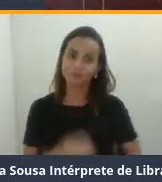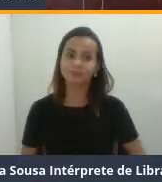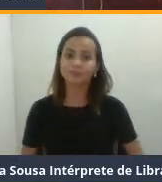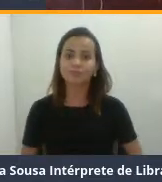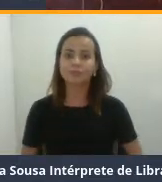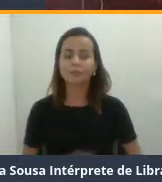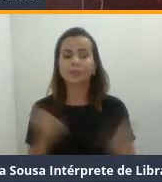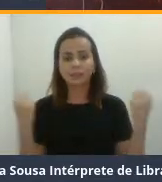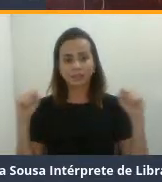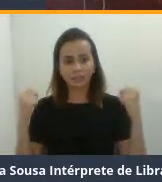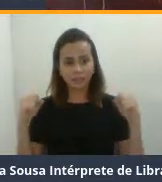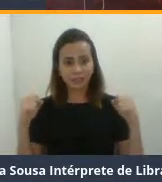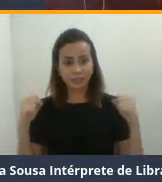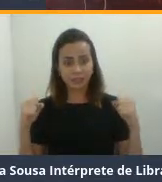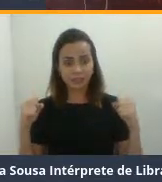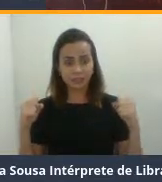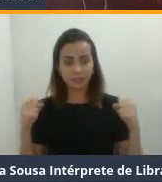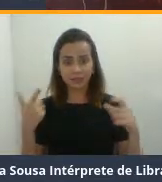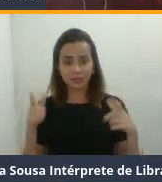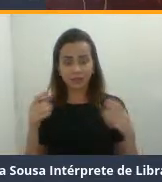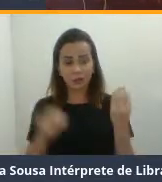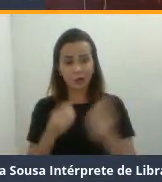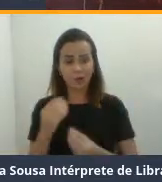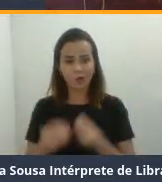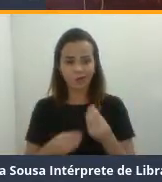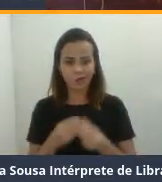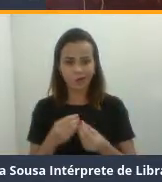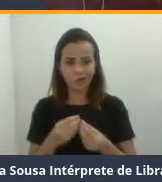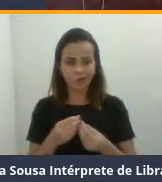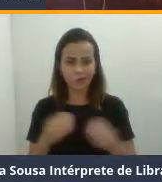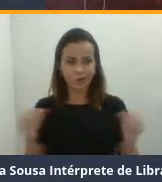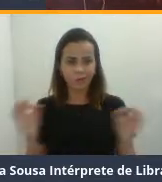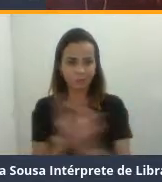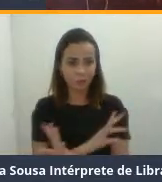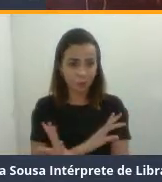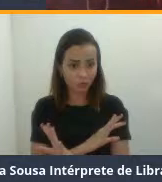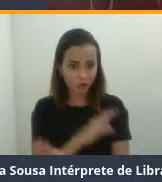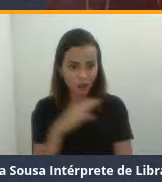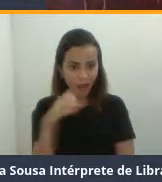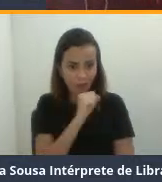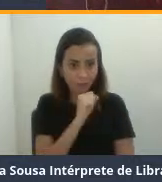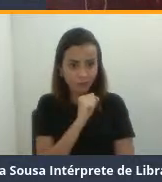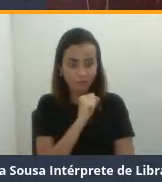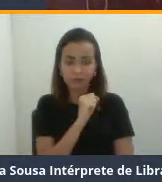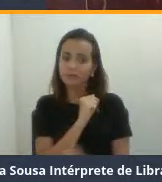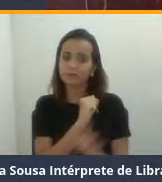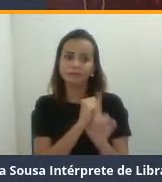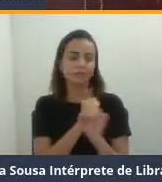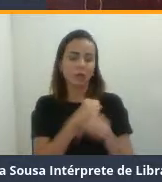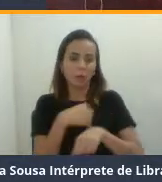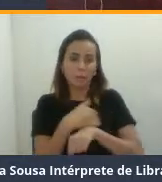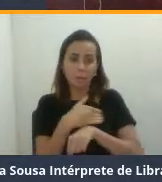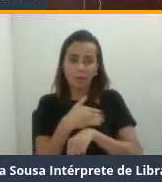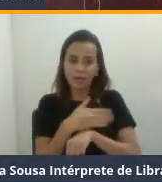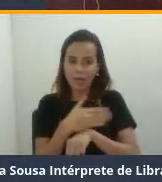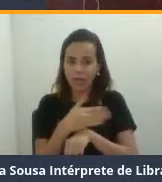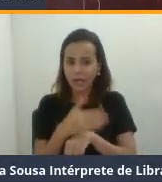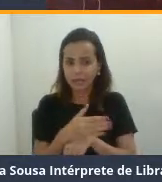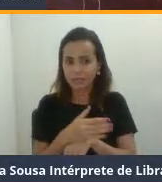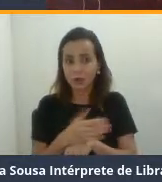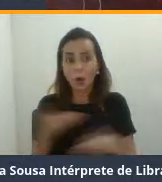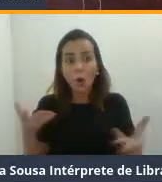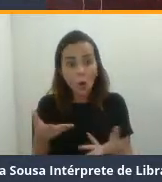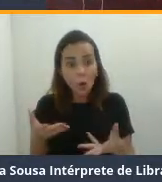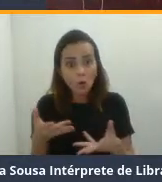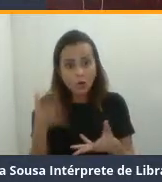o exercício físico não vai dar nenhum efeito, nenhum benefício agudo, certo? Então, você praticou aqui hoje, amanhã você não